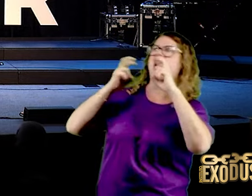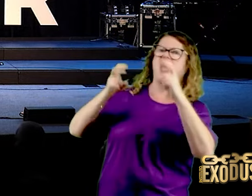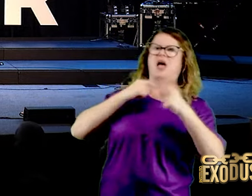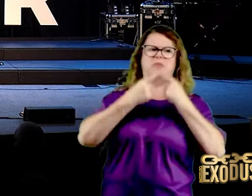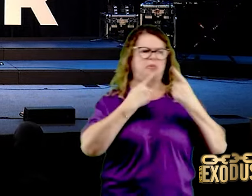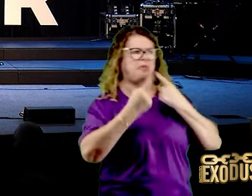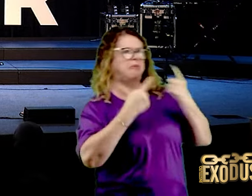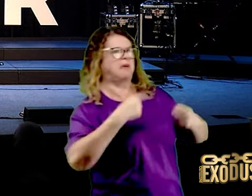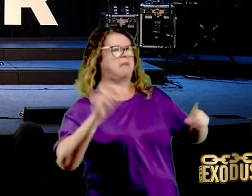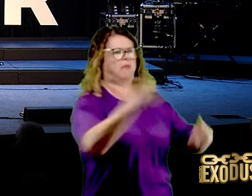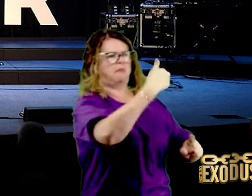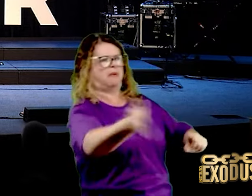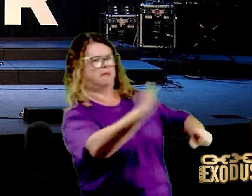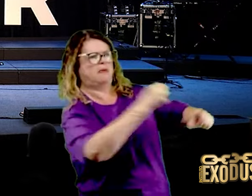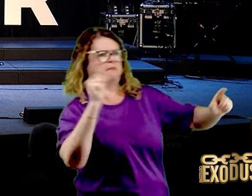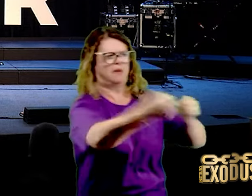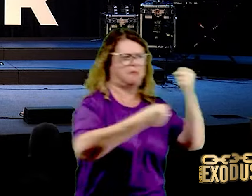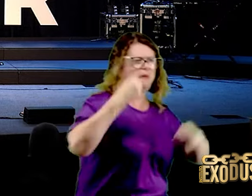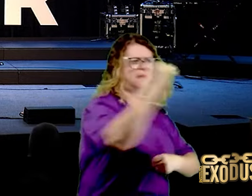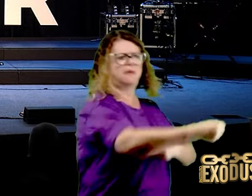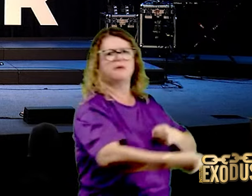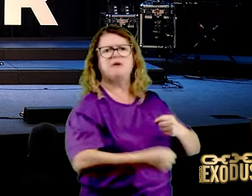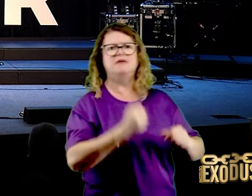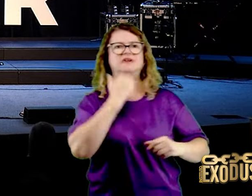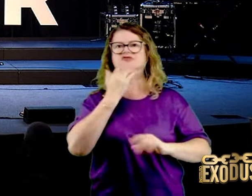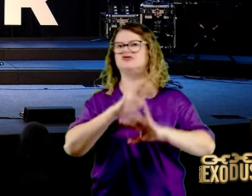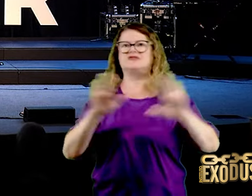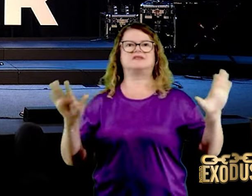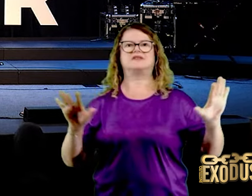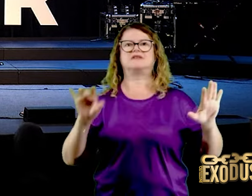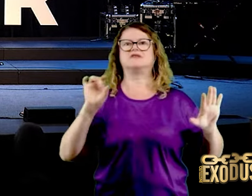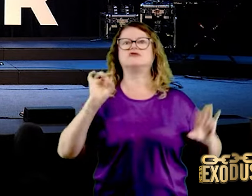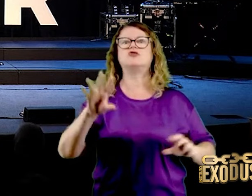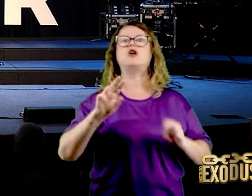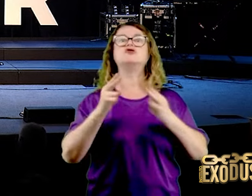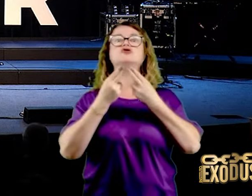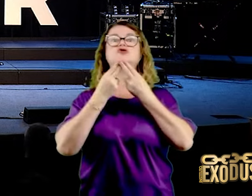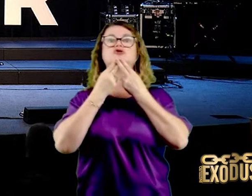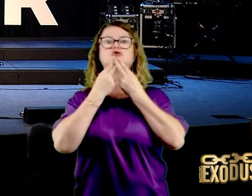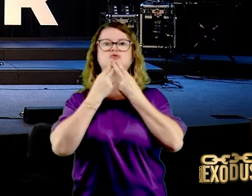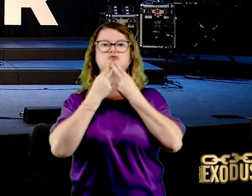bater, dar cintada. Não sai. Diga, somente com jejum.